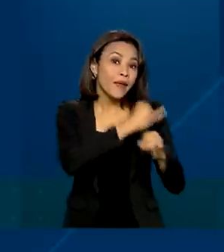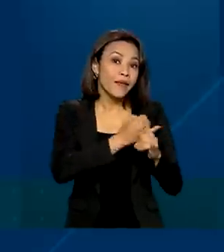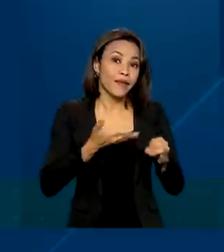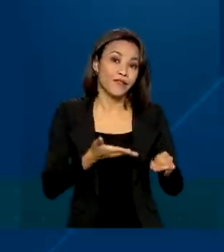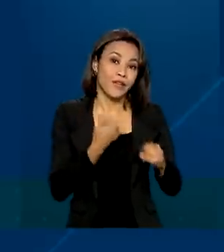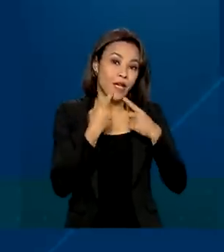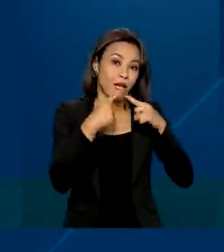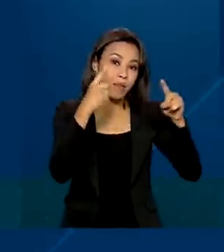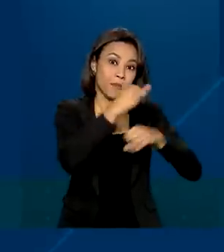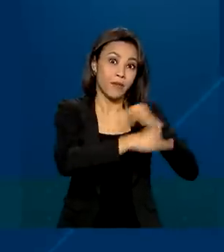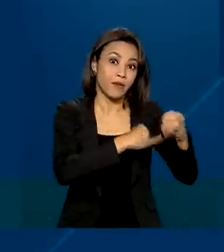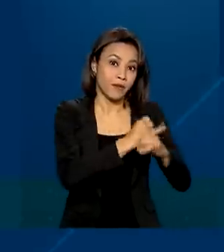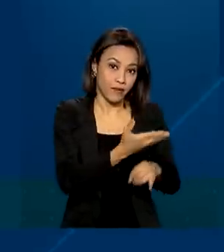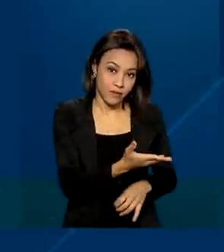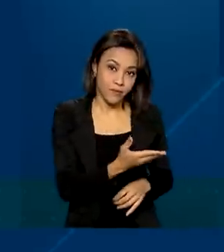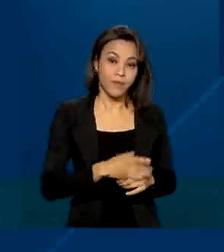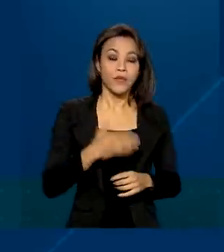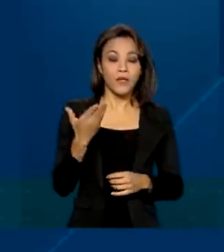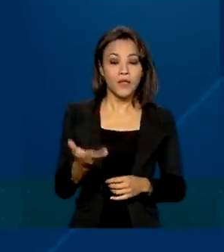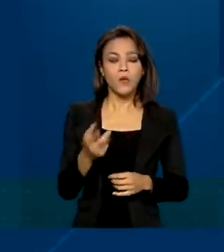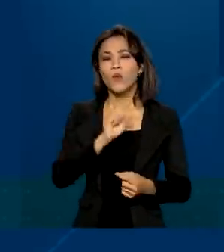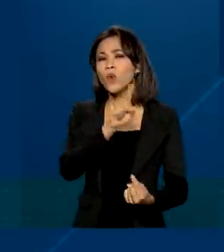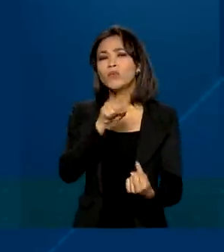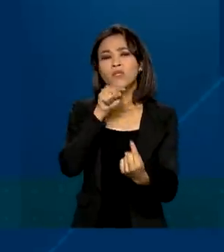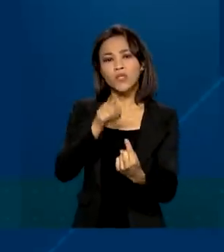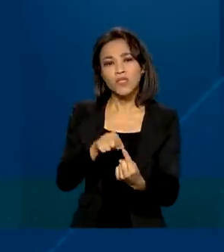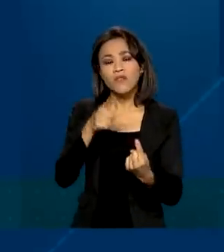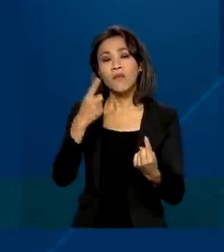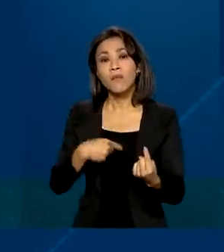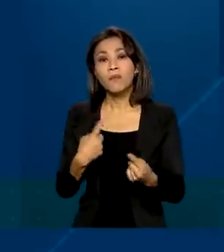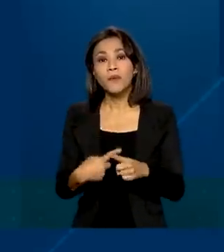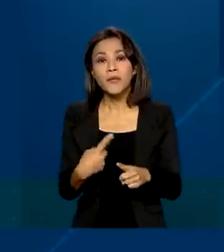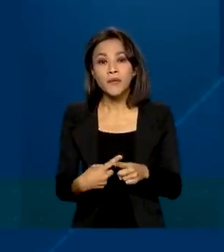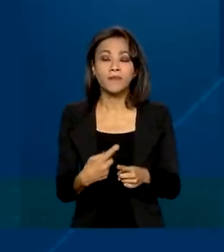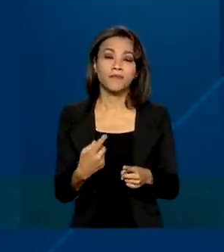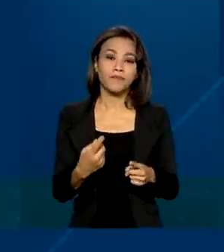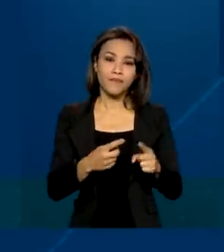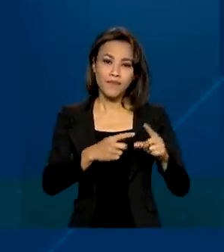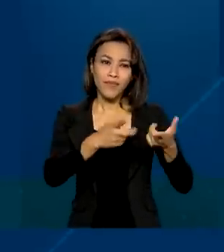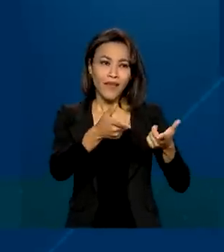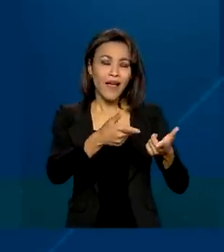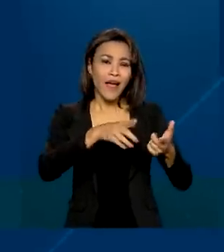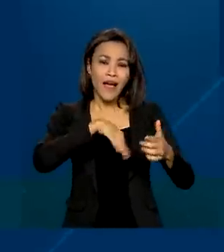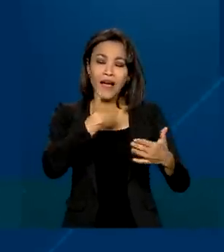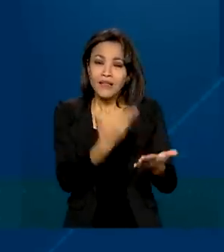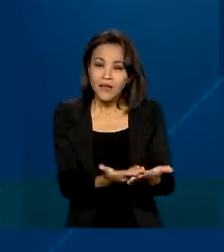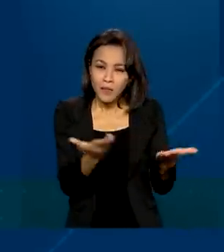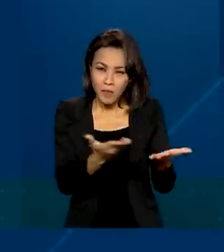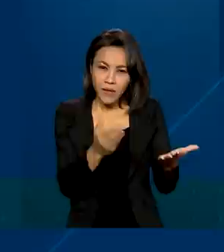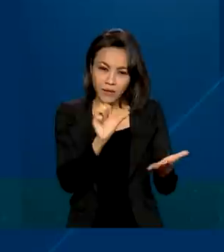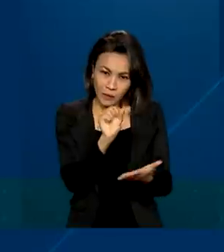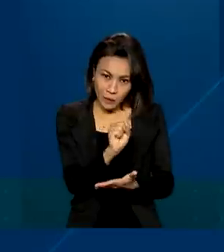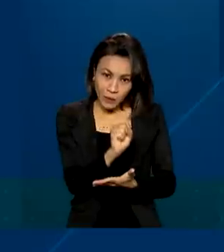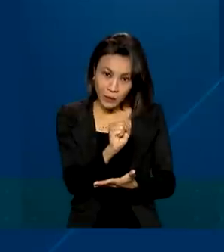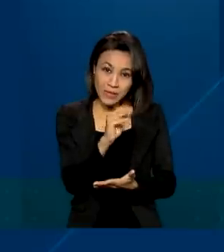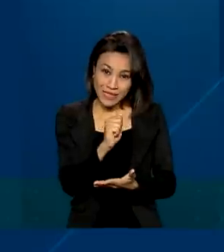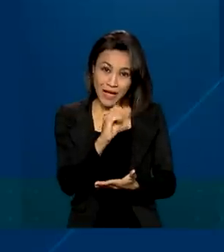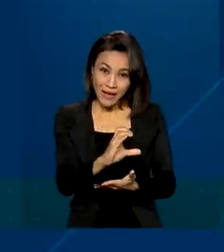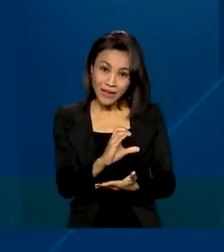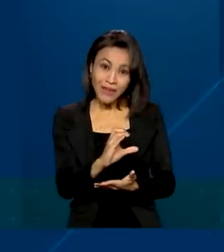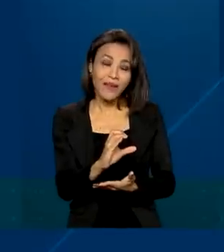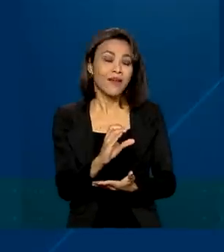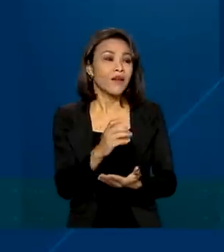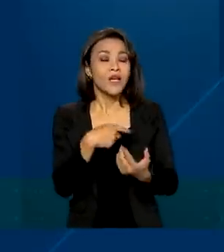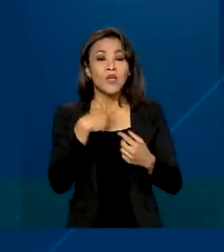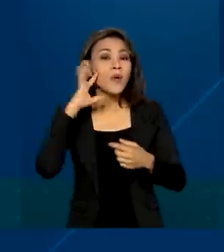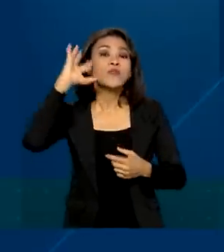motivo foi a baixa efetividade do SAC até o momento, ou seja, muitas reclamações